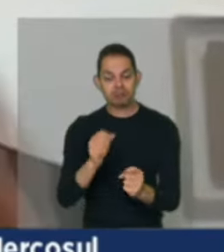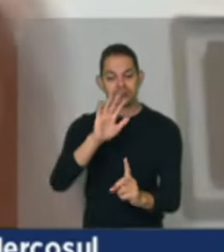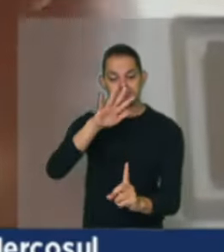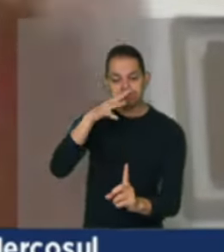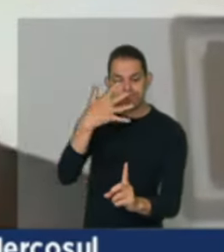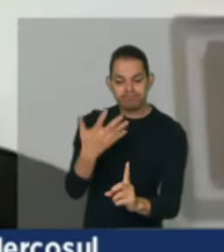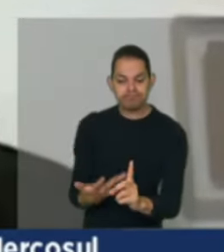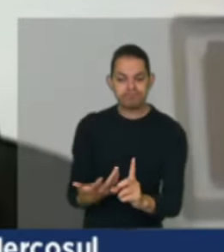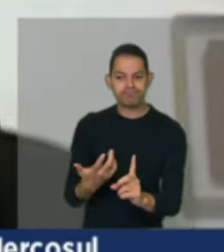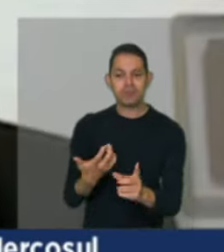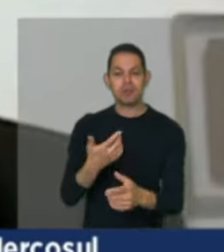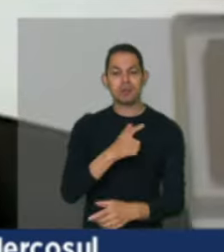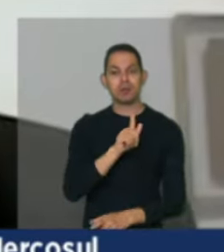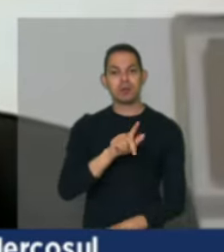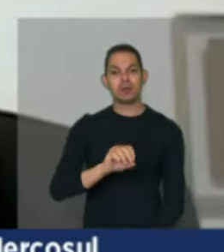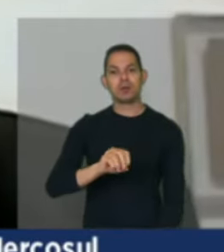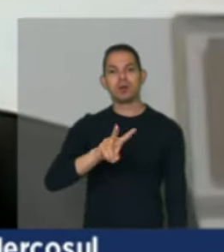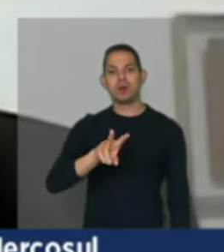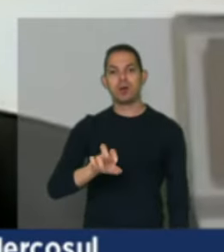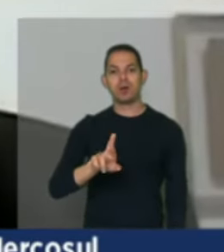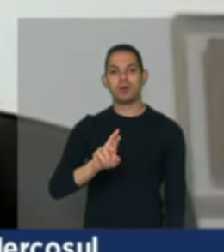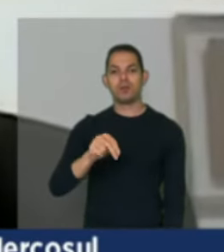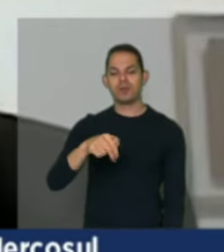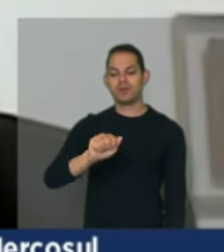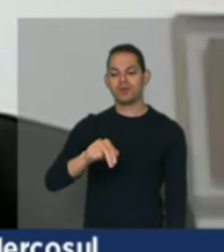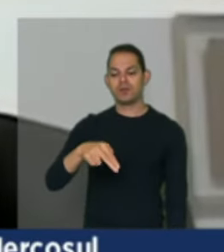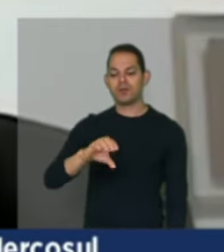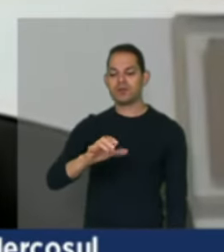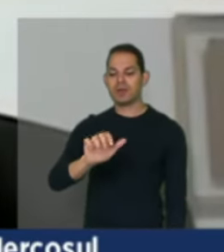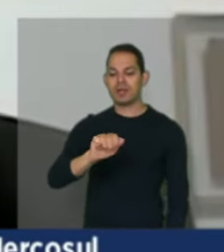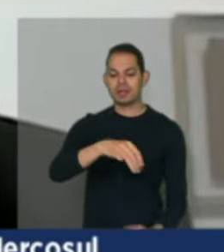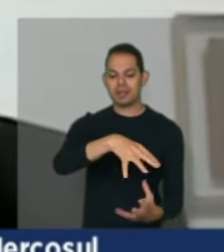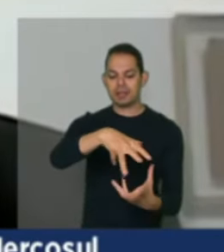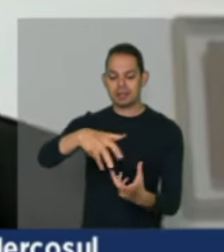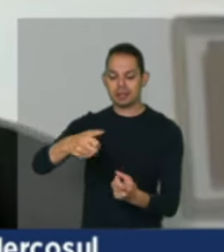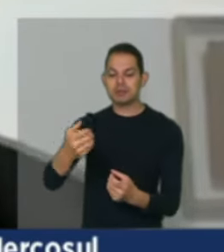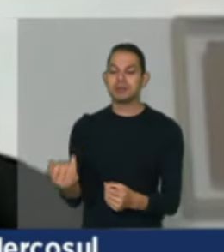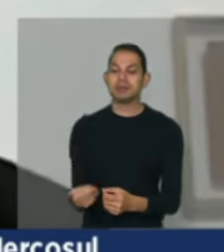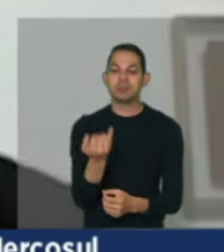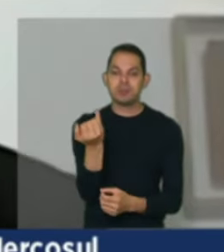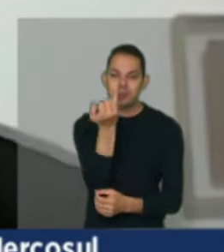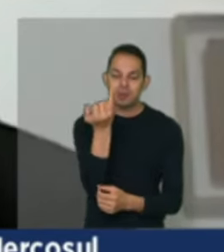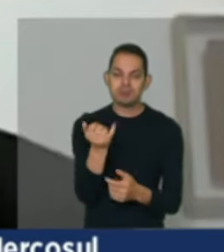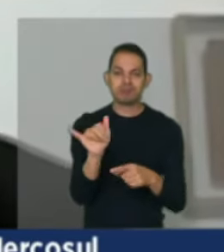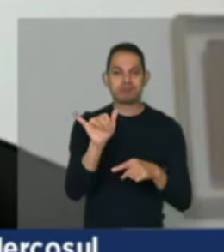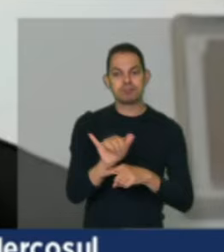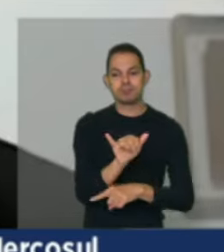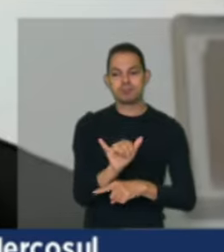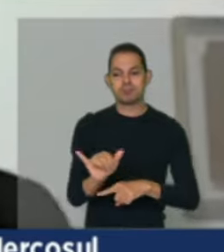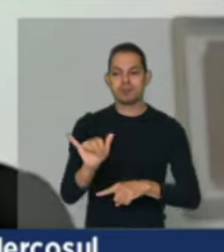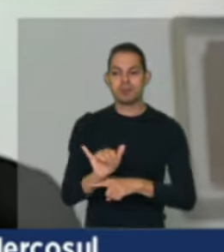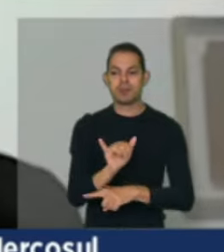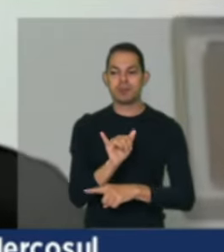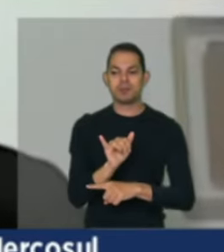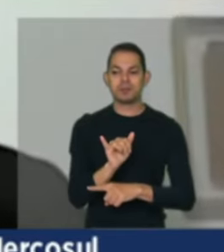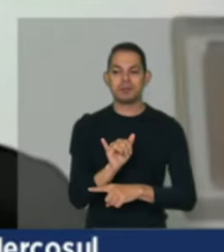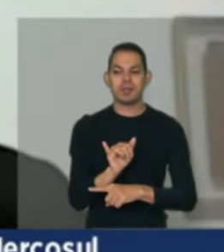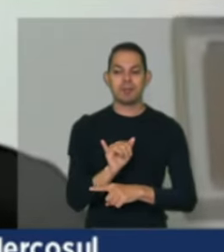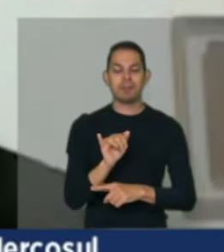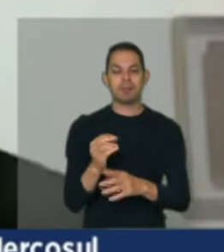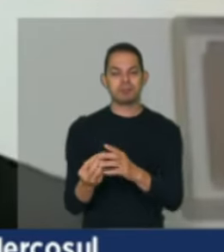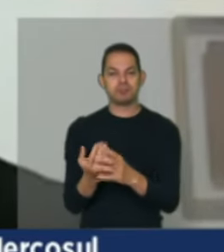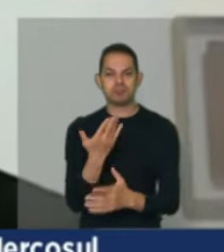governança mundial, da sua importância estratégica que é para a produção de